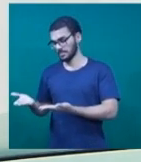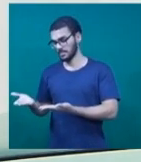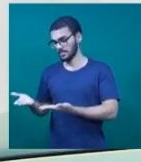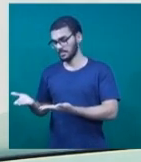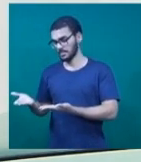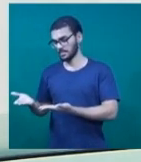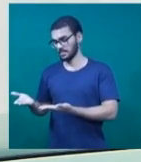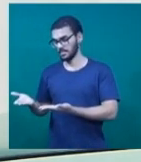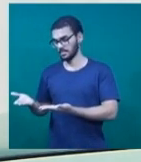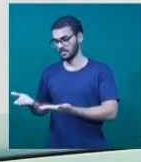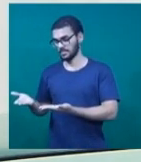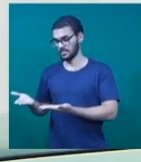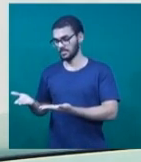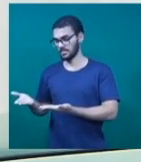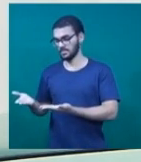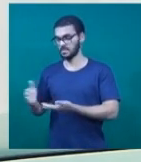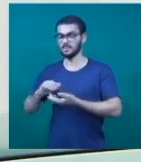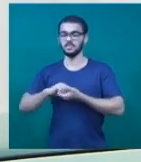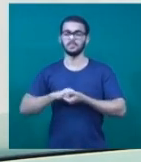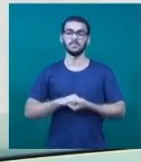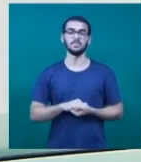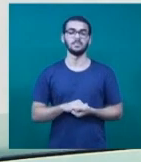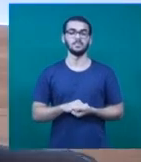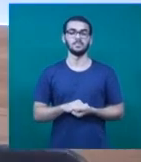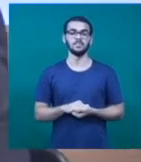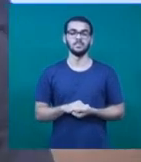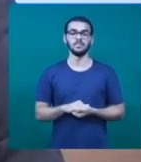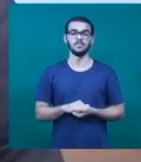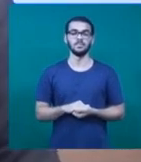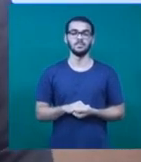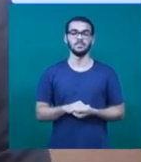dos Santos, número 255, no bairro Lídice.